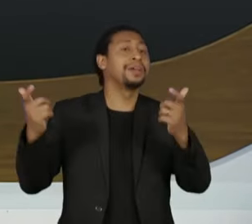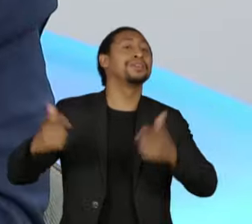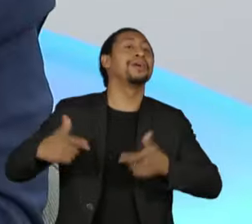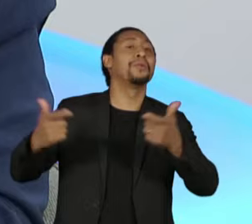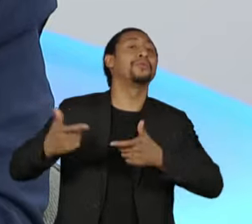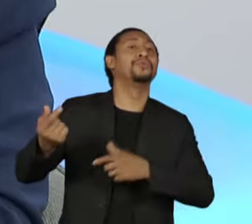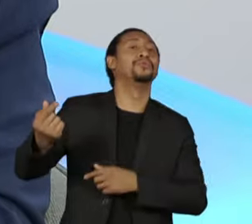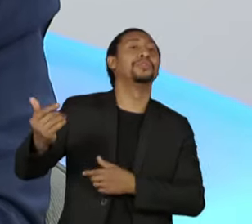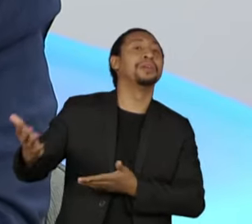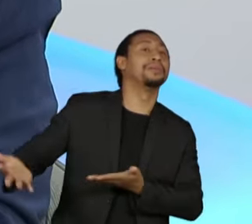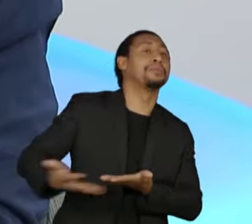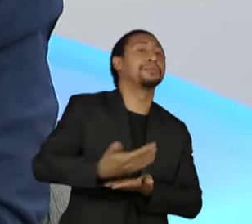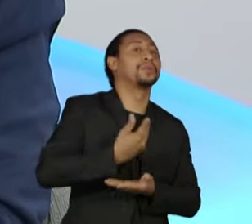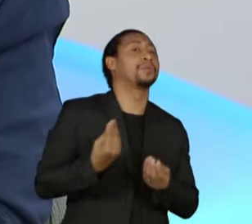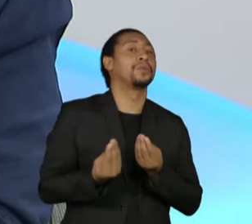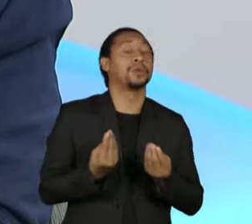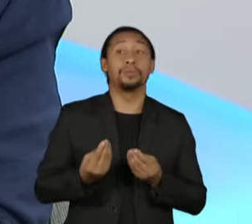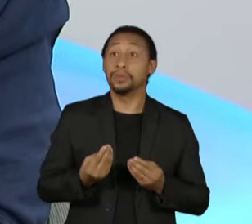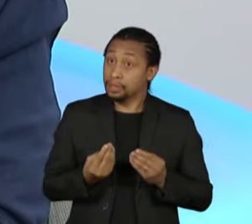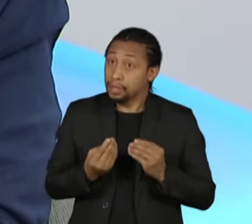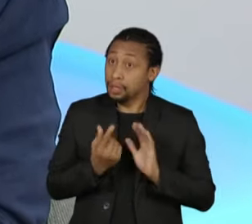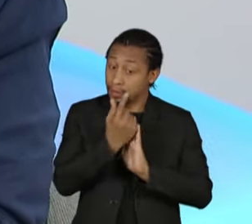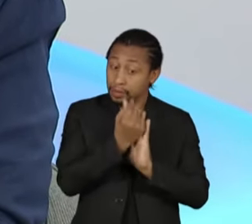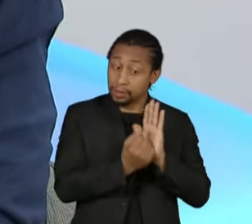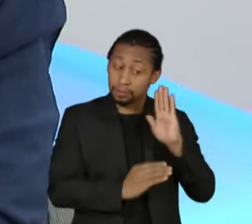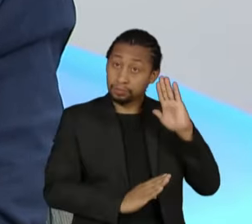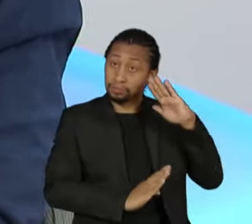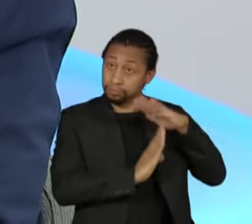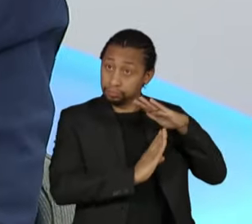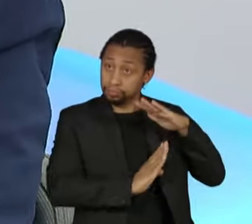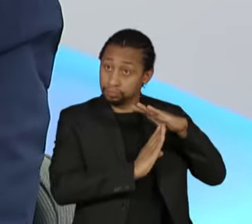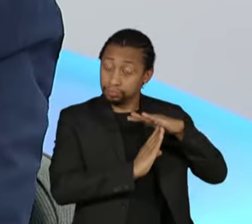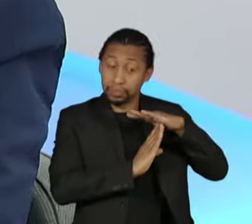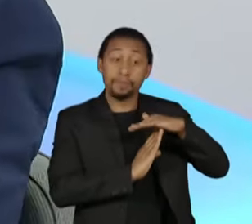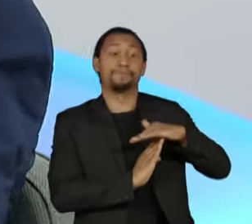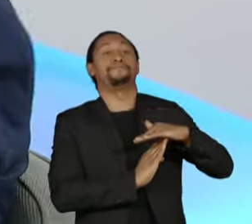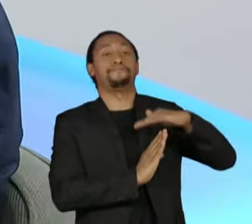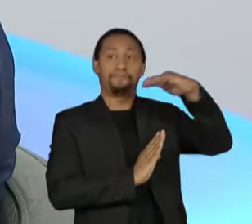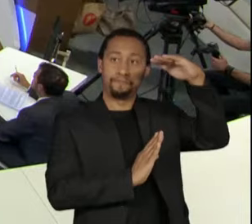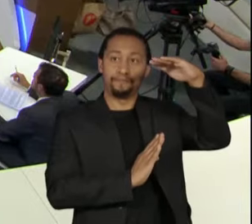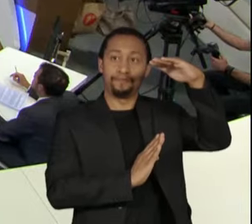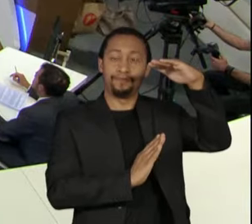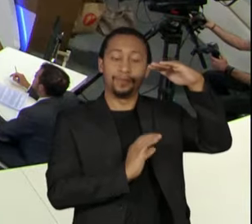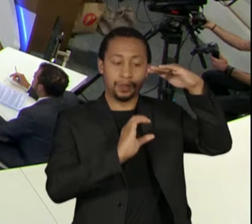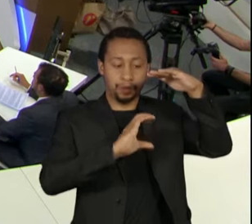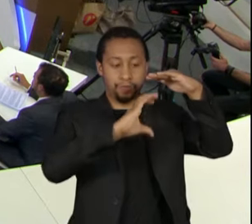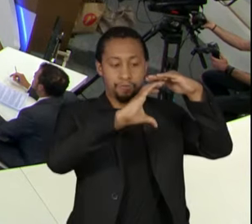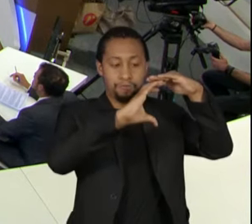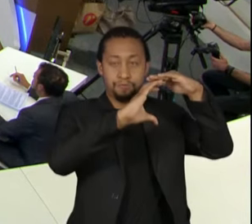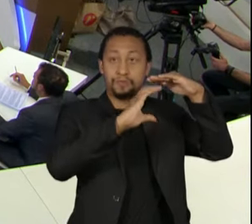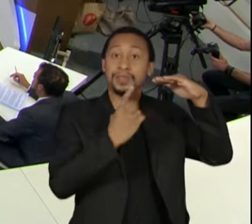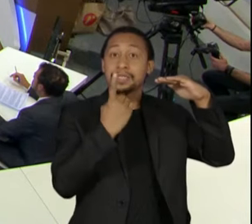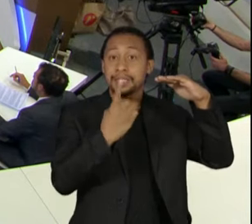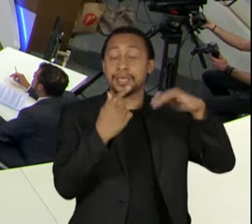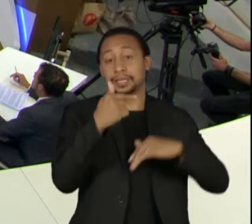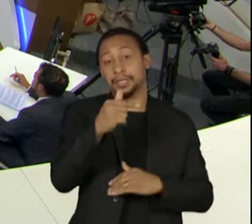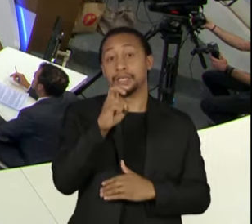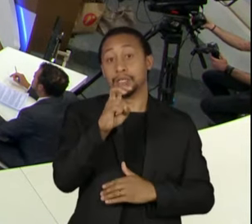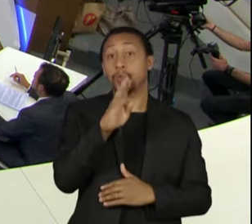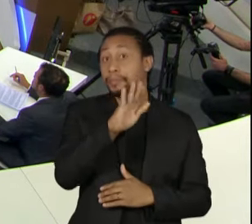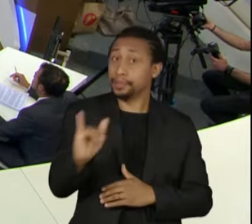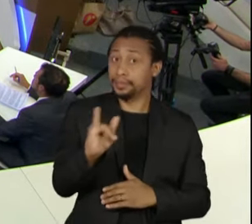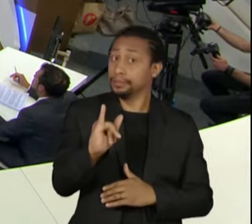O dinheiro vem de um extra teto de 175 bilhões. É aqui, 175 bilhões.